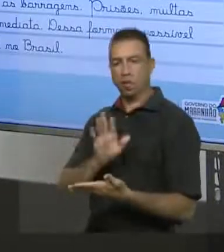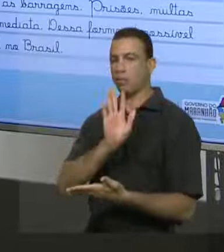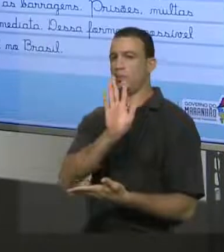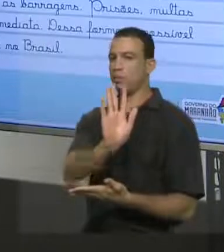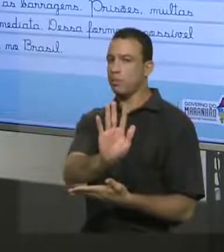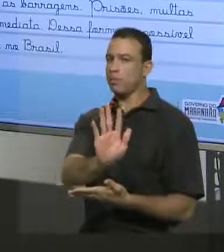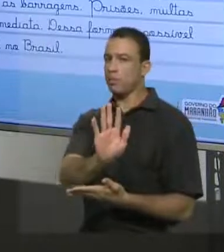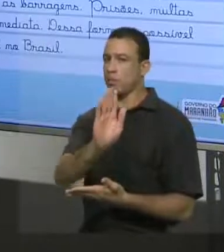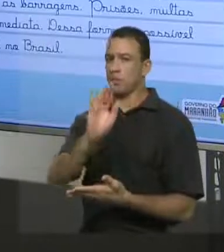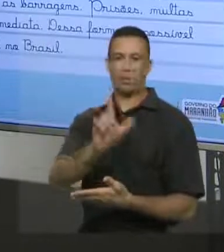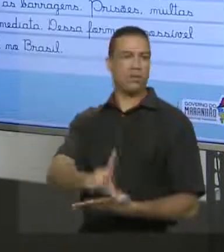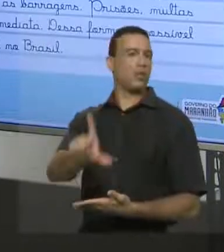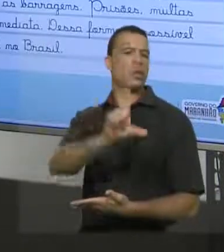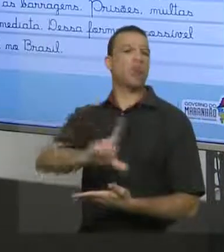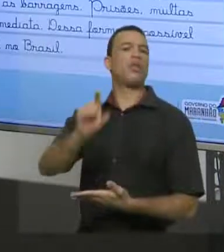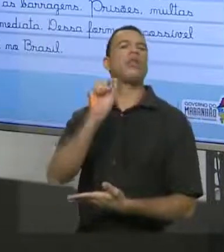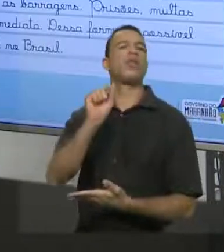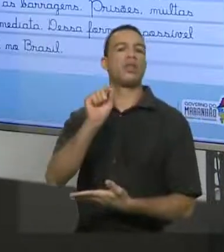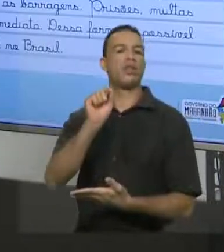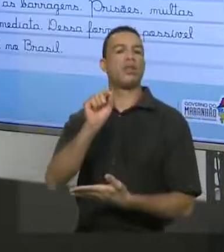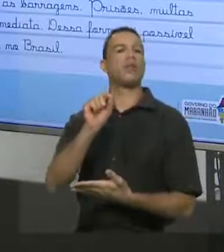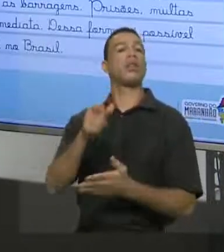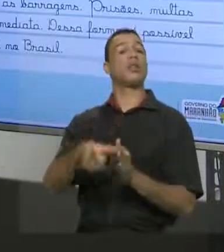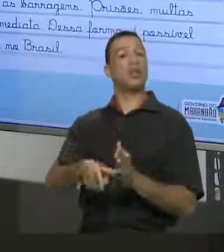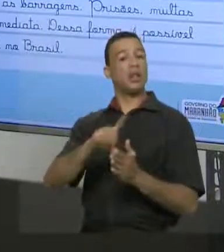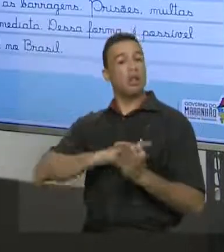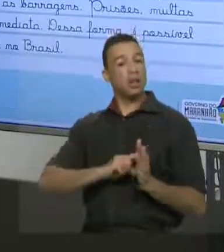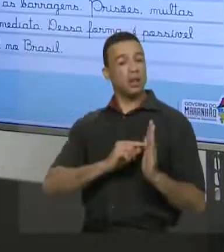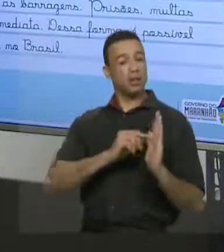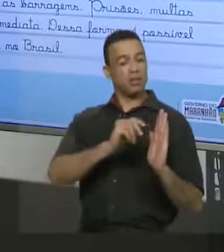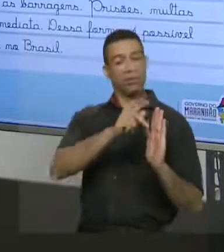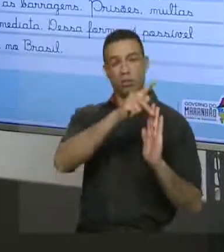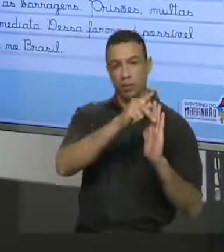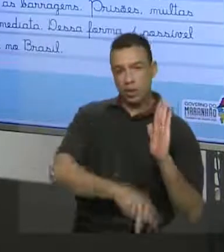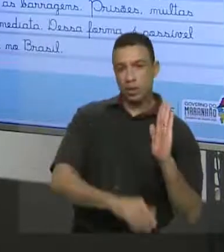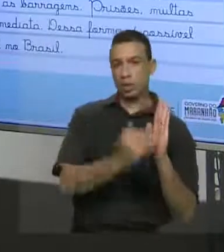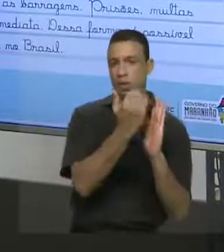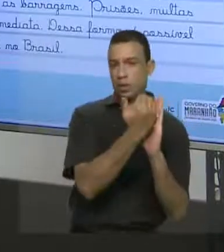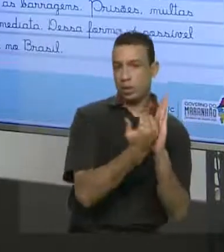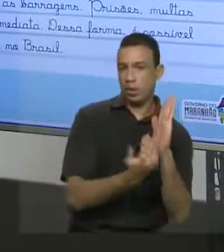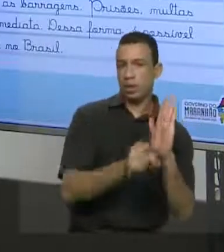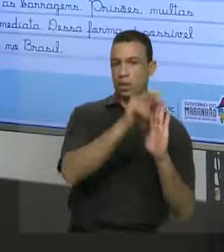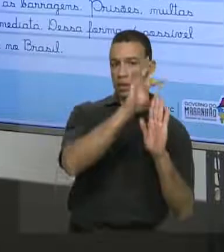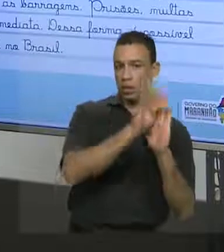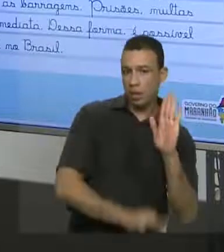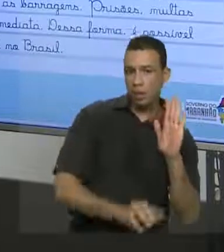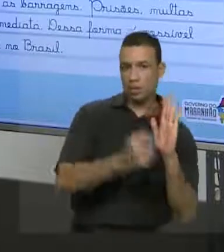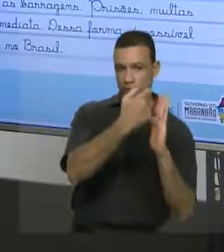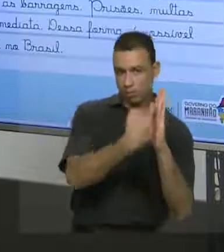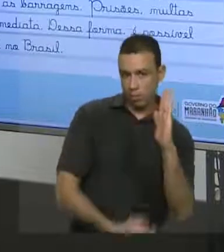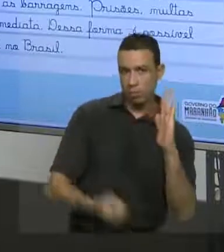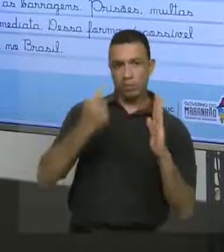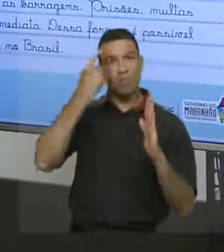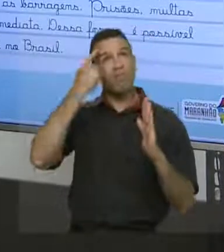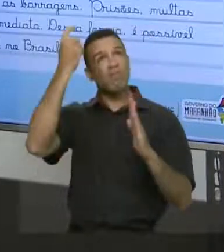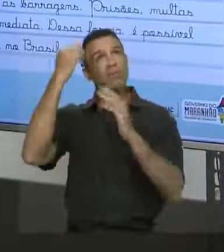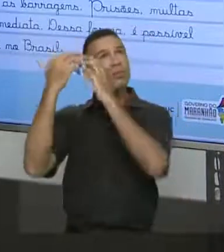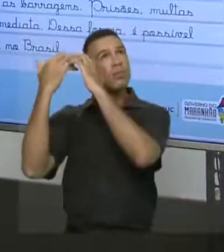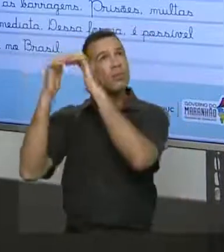isso é resultado de quê? De um projeto de texto, você selecionou as ideias que você vai trabalhar.